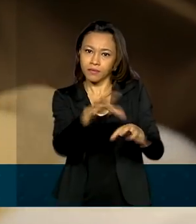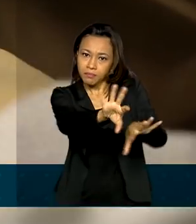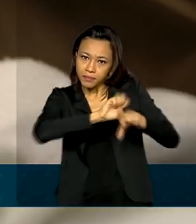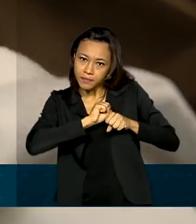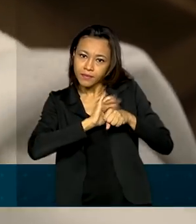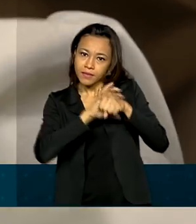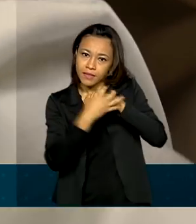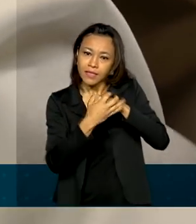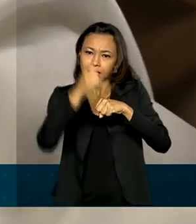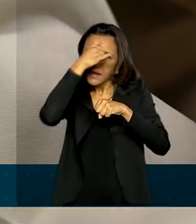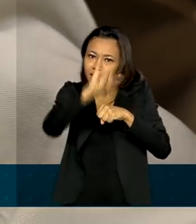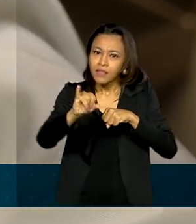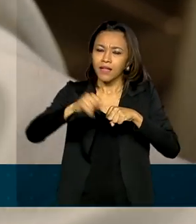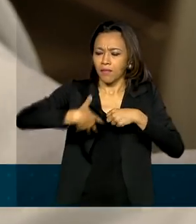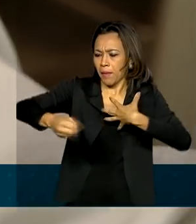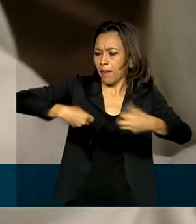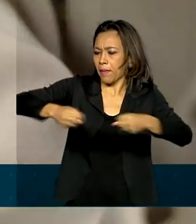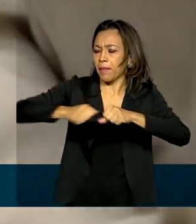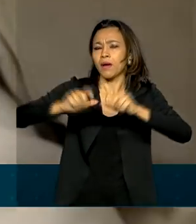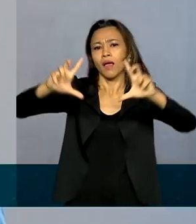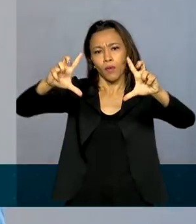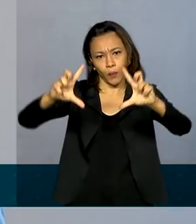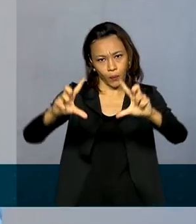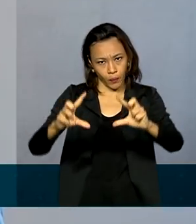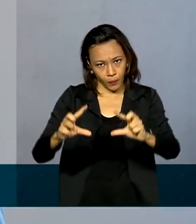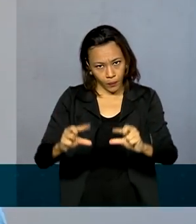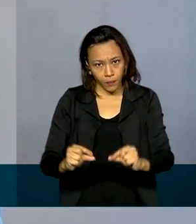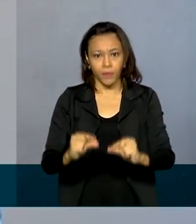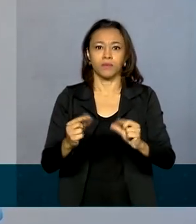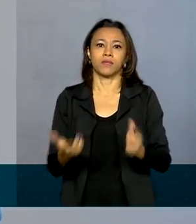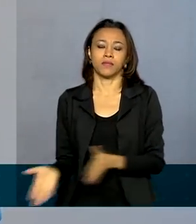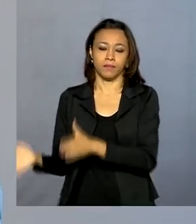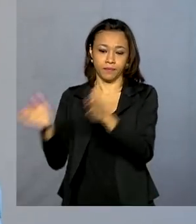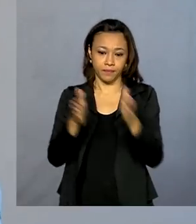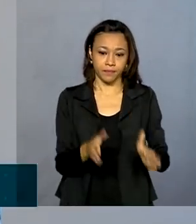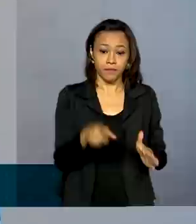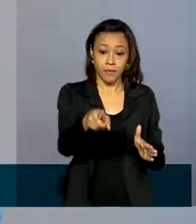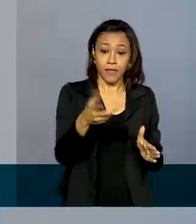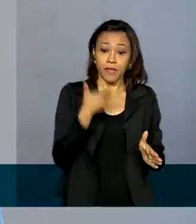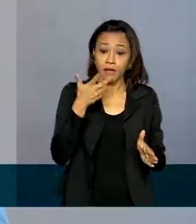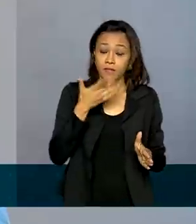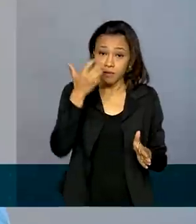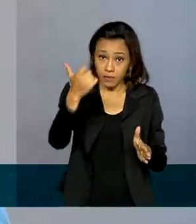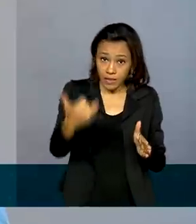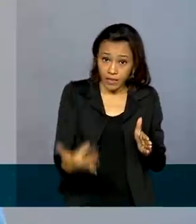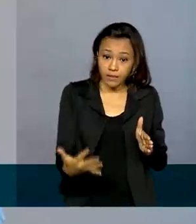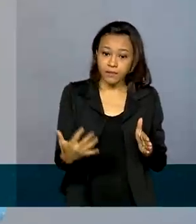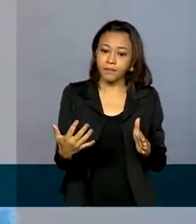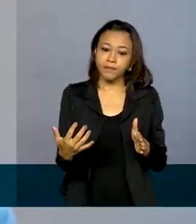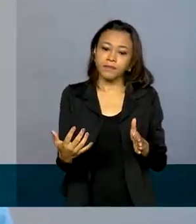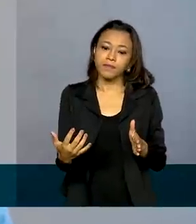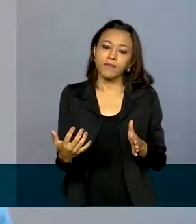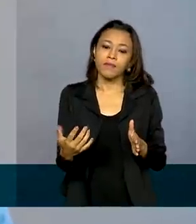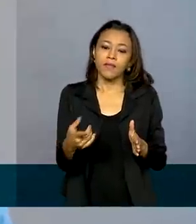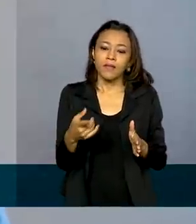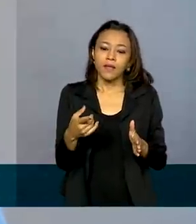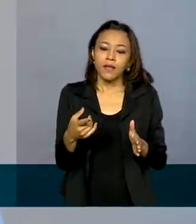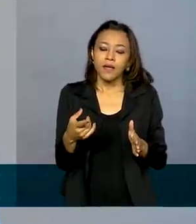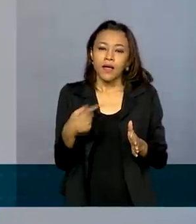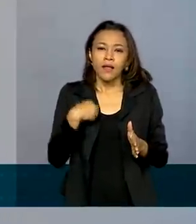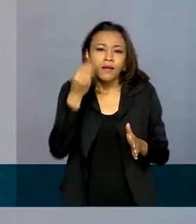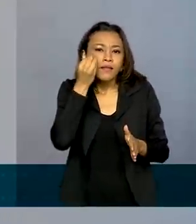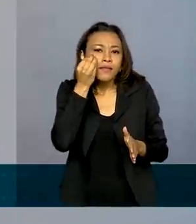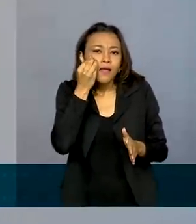e a transmissão da doença deve diminuir. Ele tem outra vantagem, que ele testa o vírus, ele não